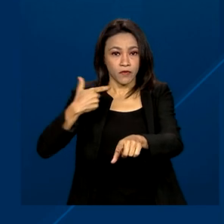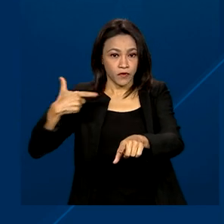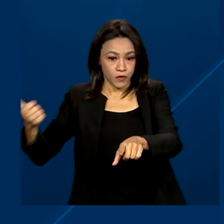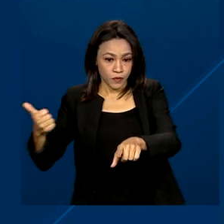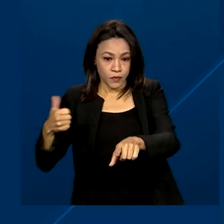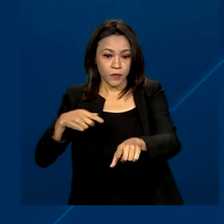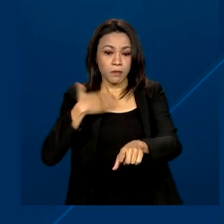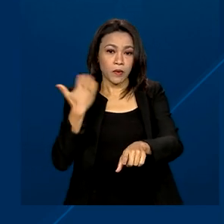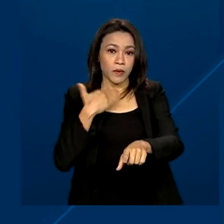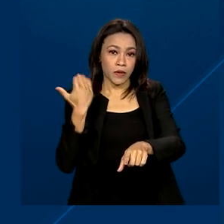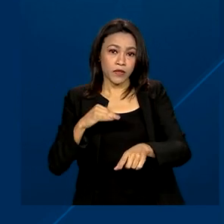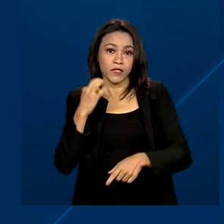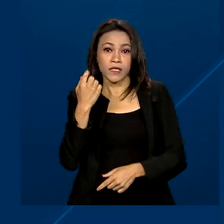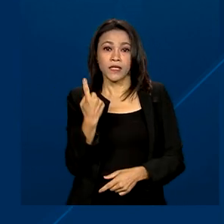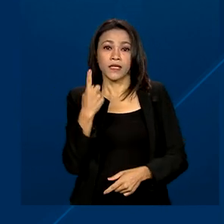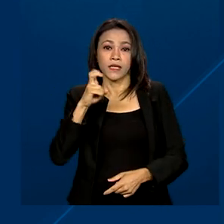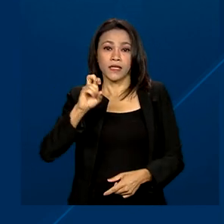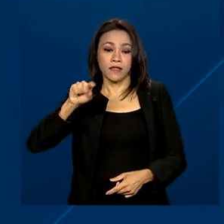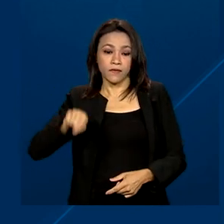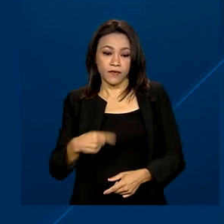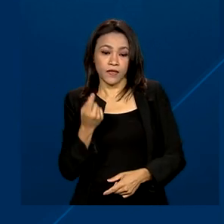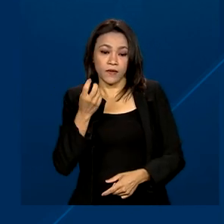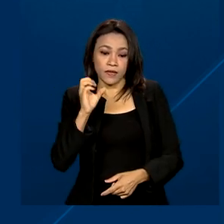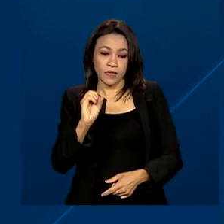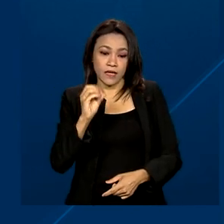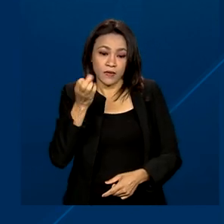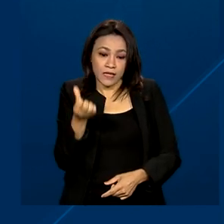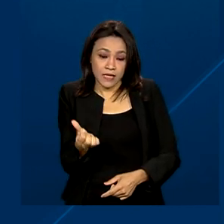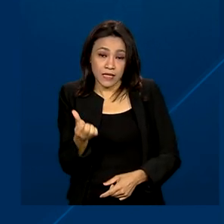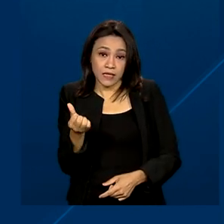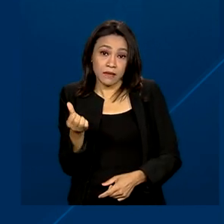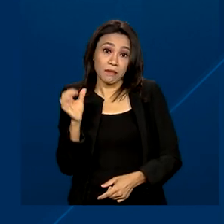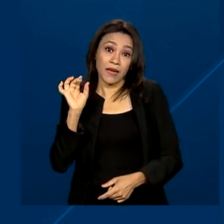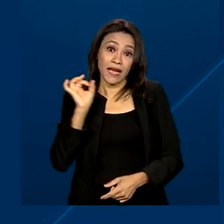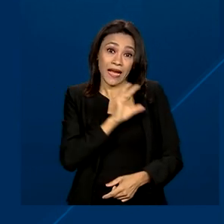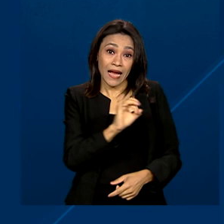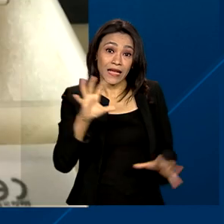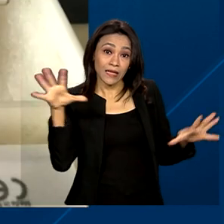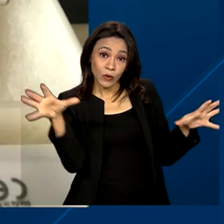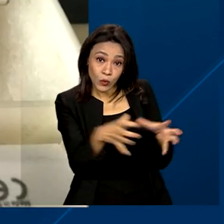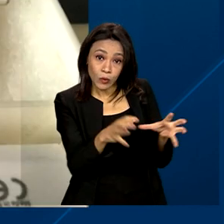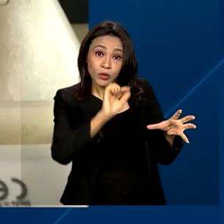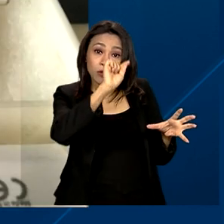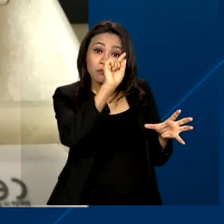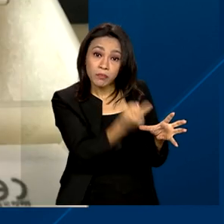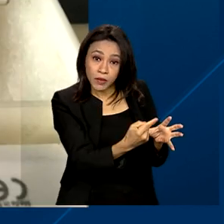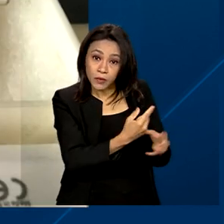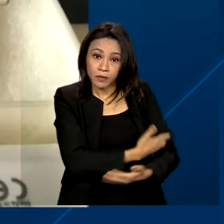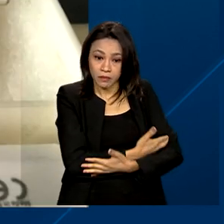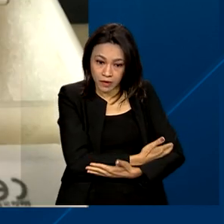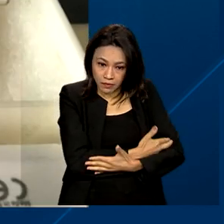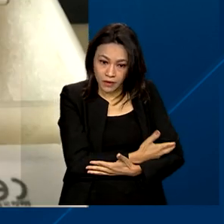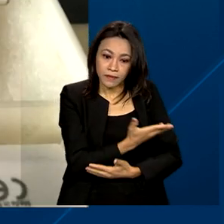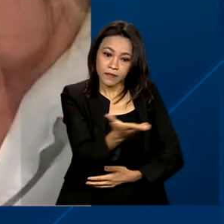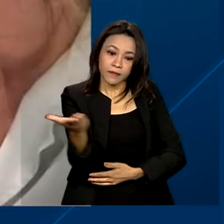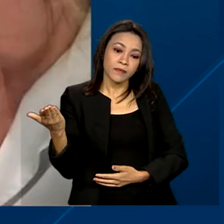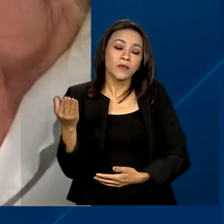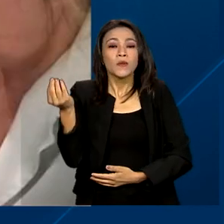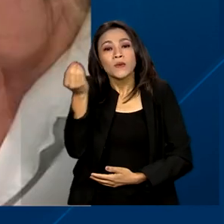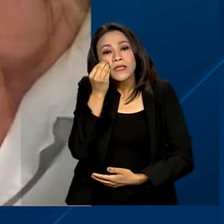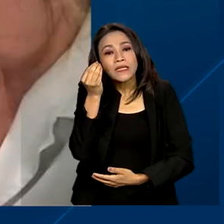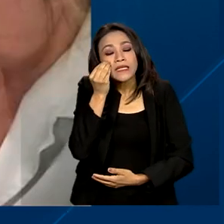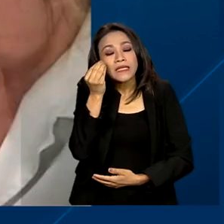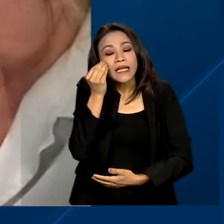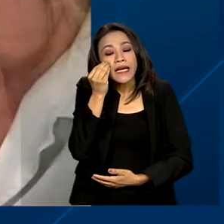foi de 15,06 para cada mil prematuros. Os testes com o equipamento elaborado pela